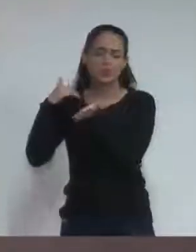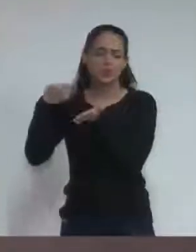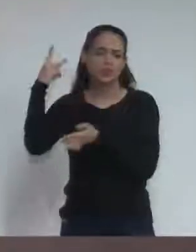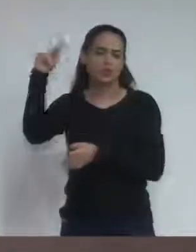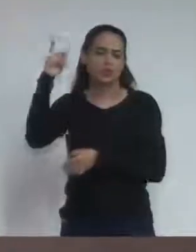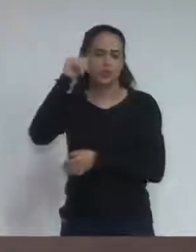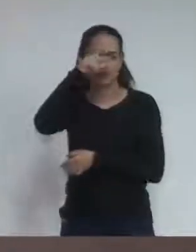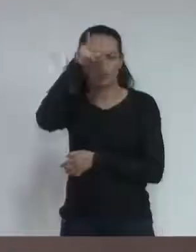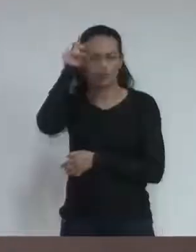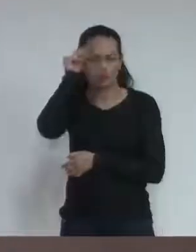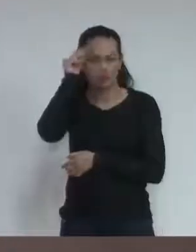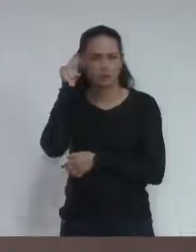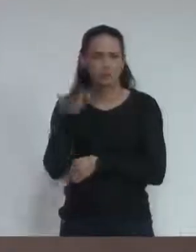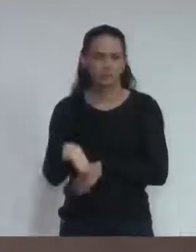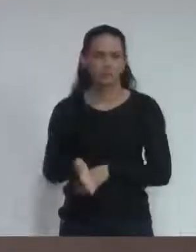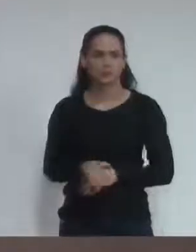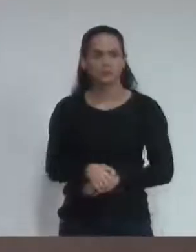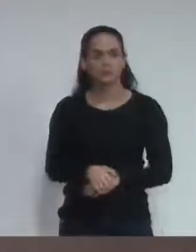Eu,